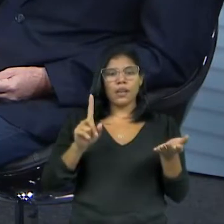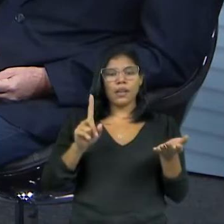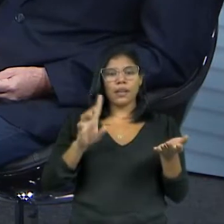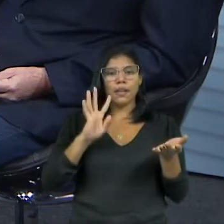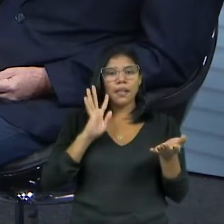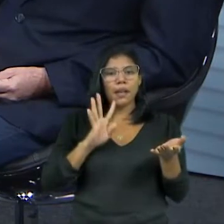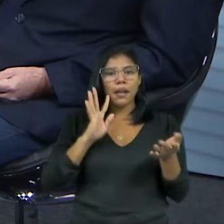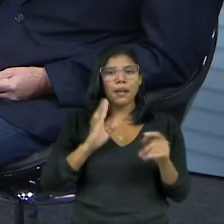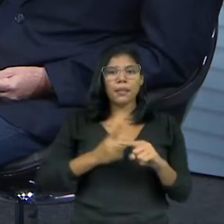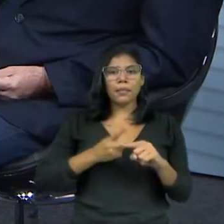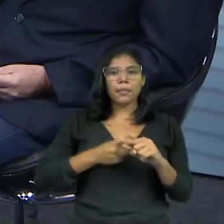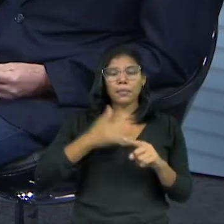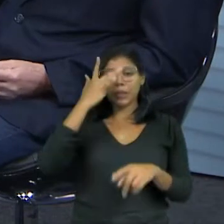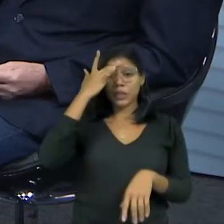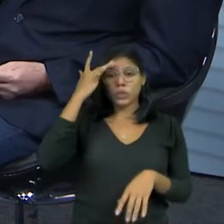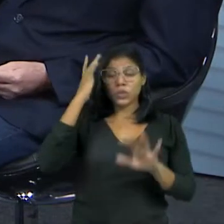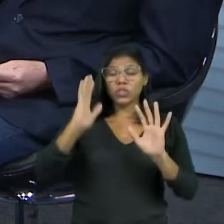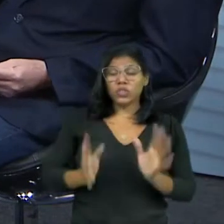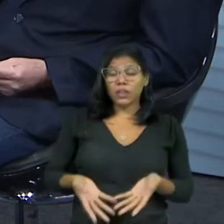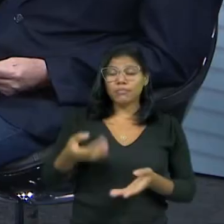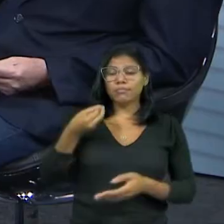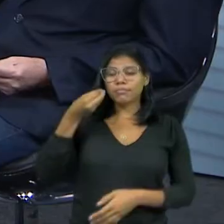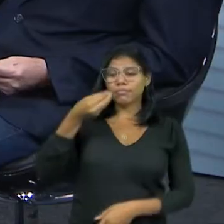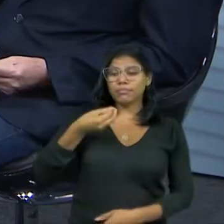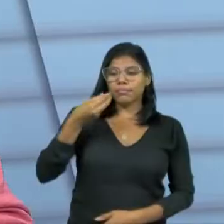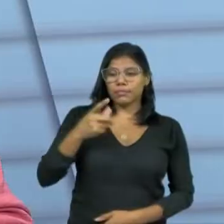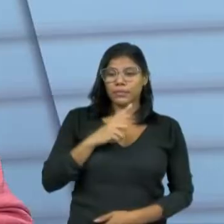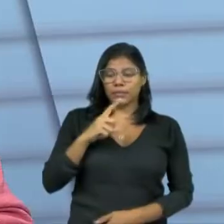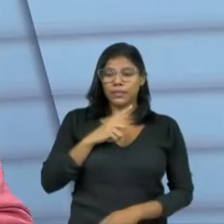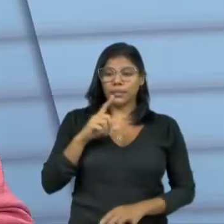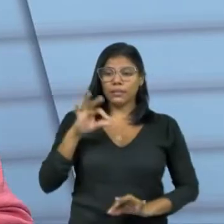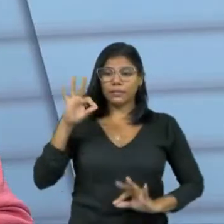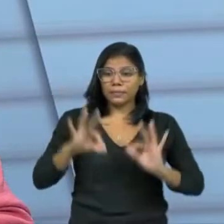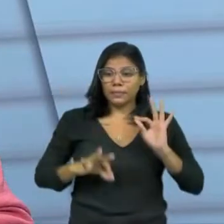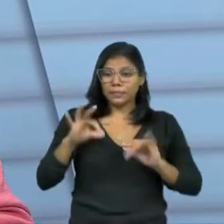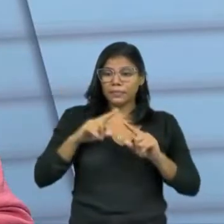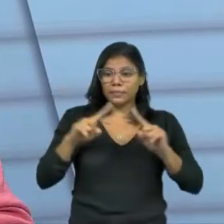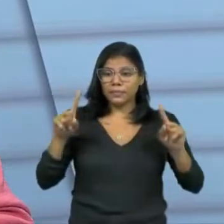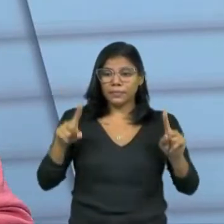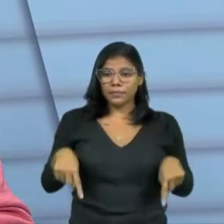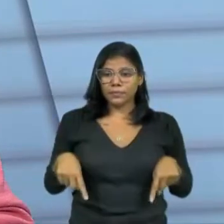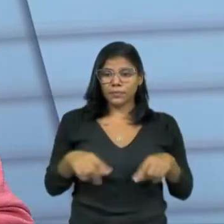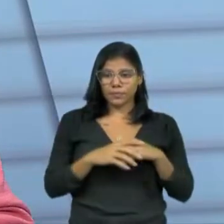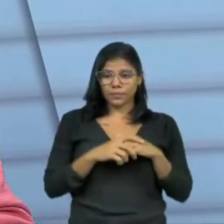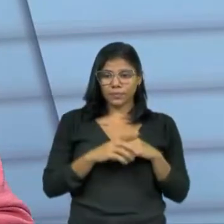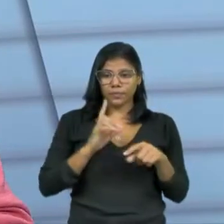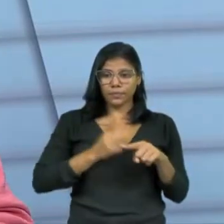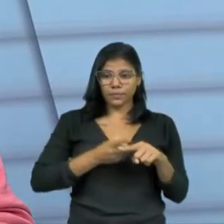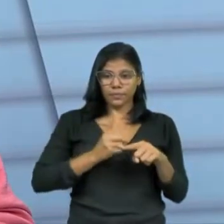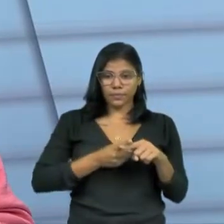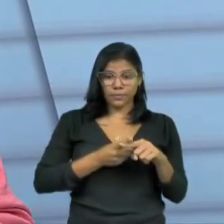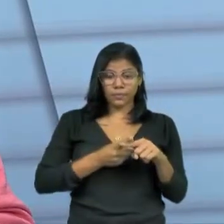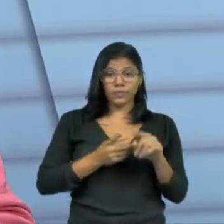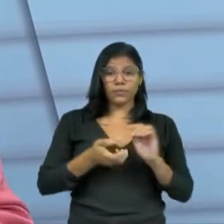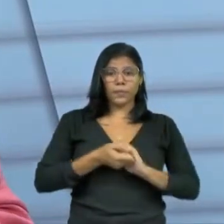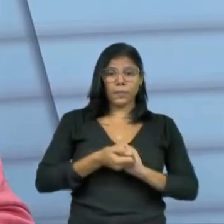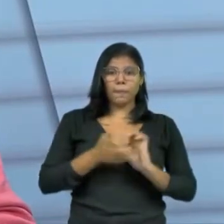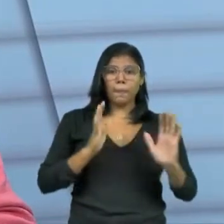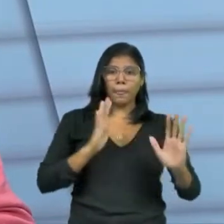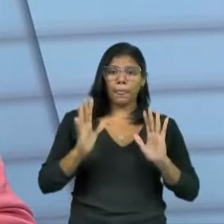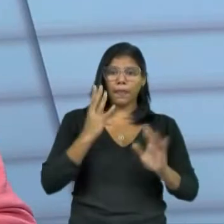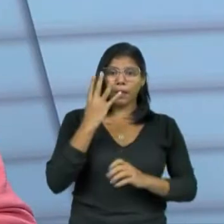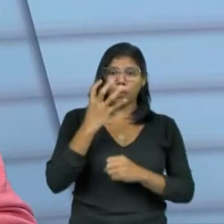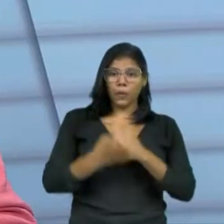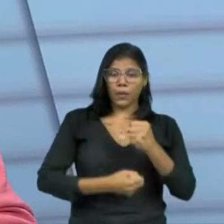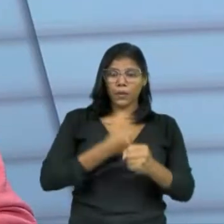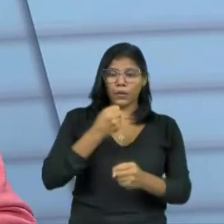foi uma pessoa que passou, uma pessoa que fez programas e projetos. Porque o prazo de quatro anos é um prazo